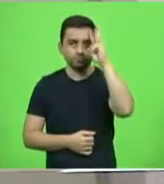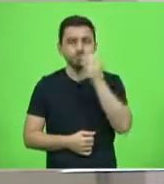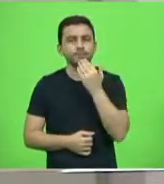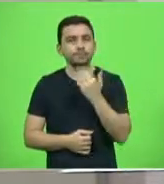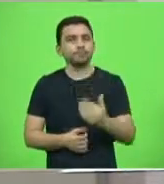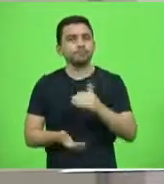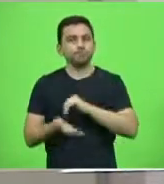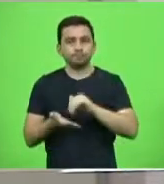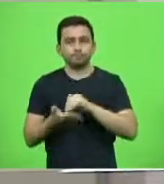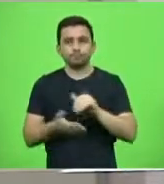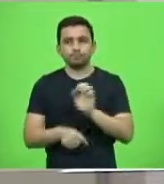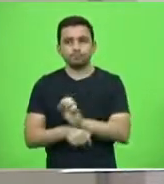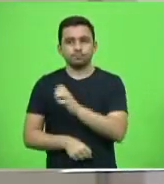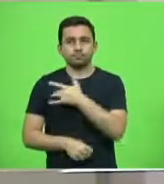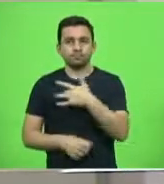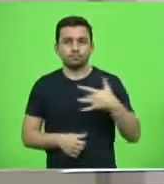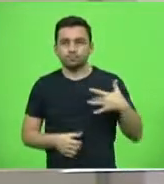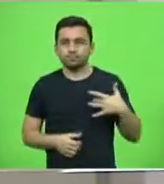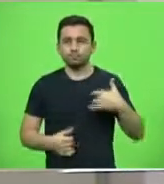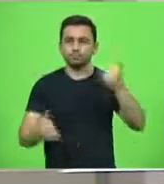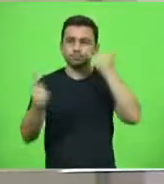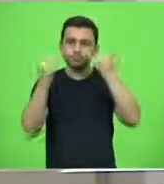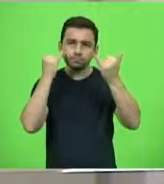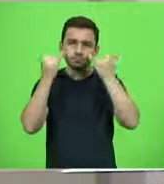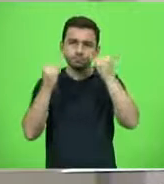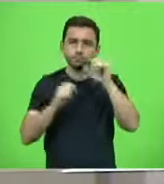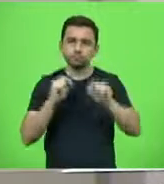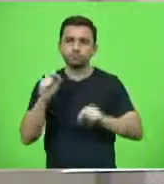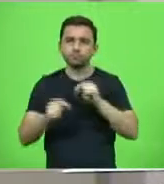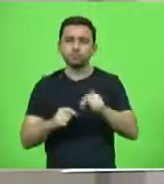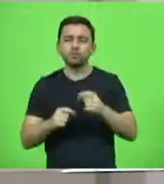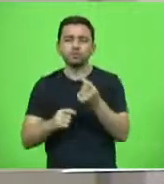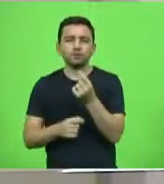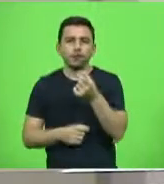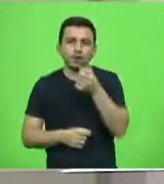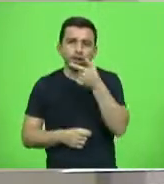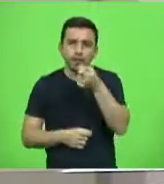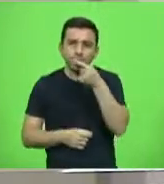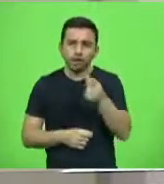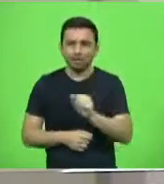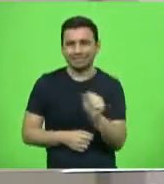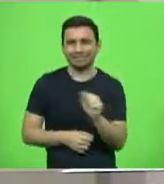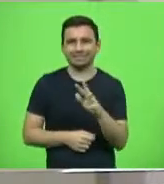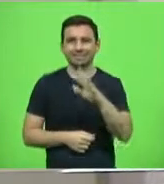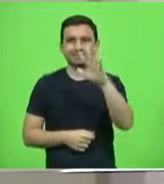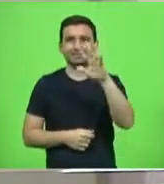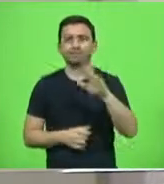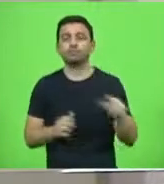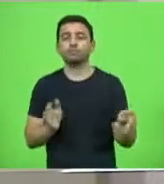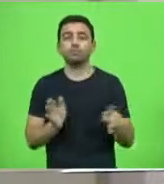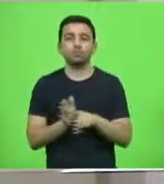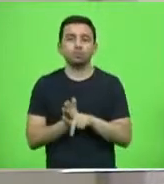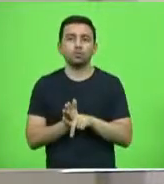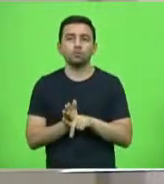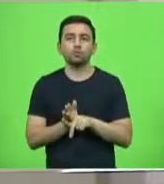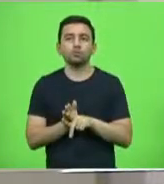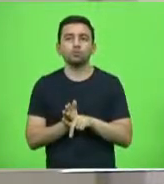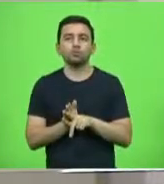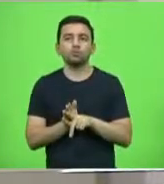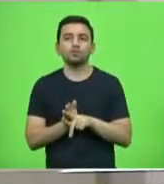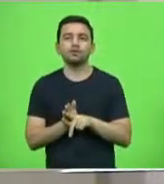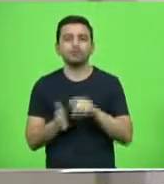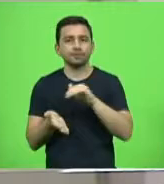ao secretário de Estado da Saúde informações acerca de medicamentos de alto custo fornecidos pela referida